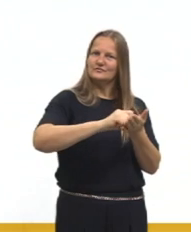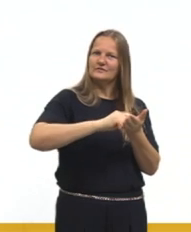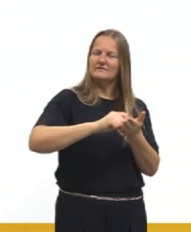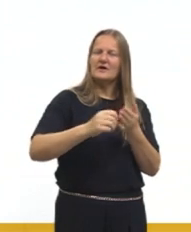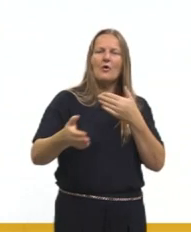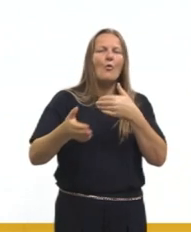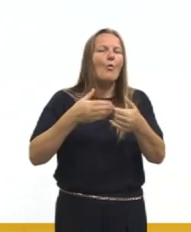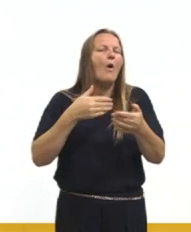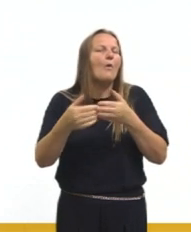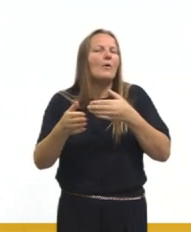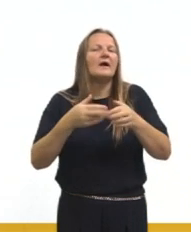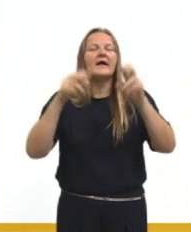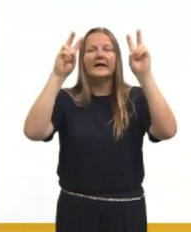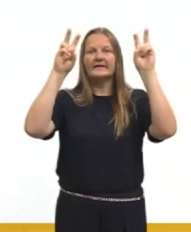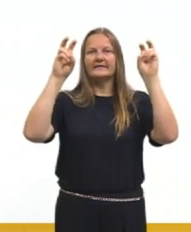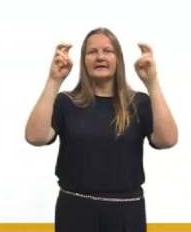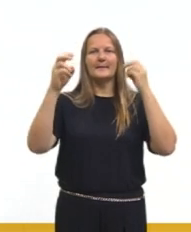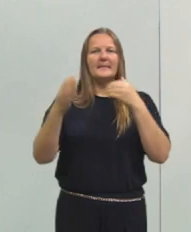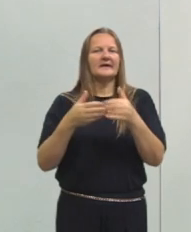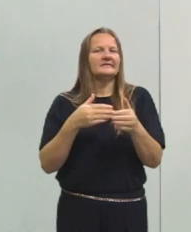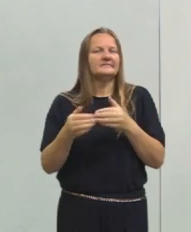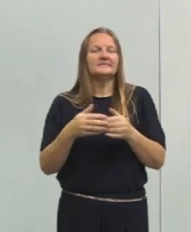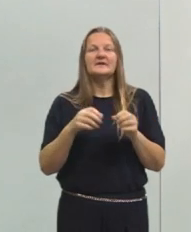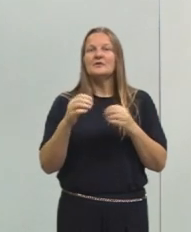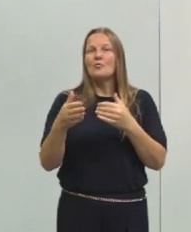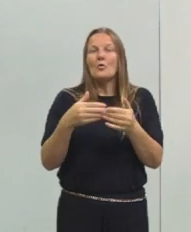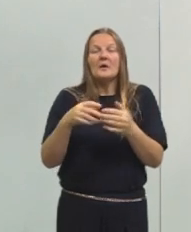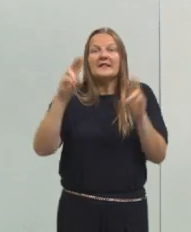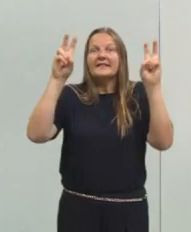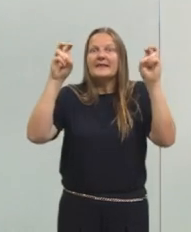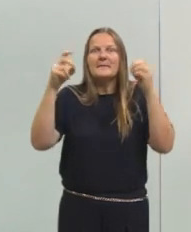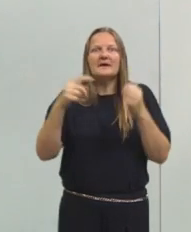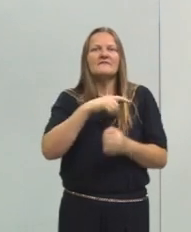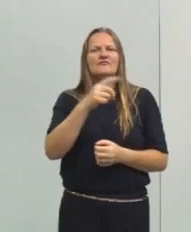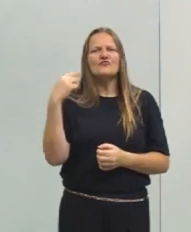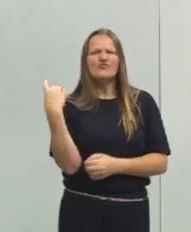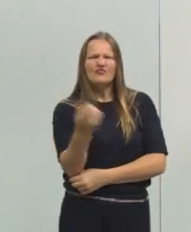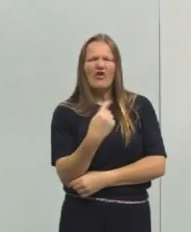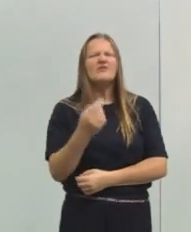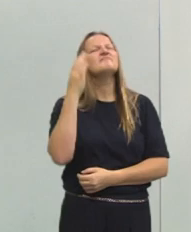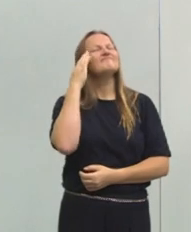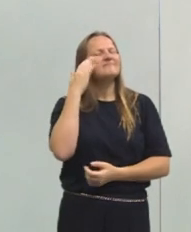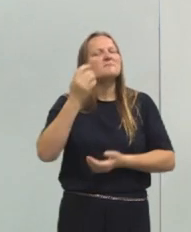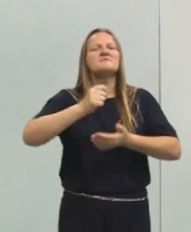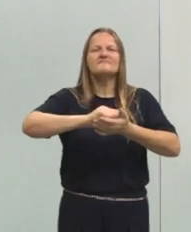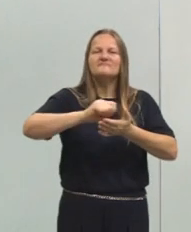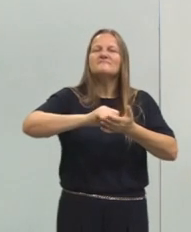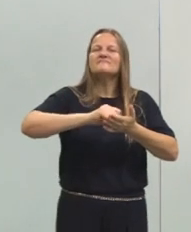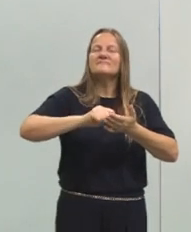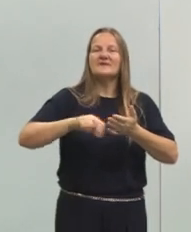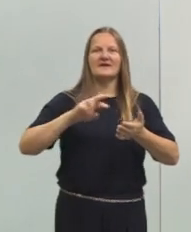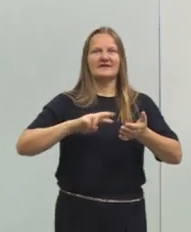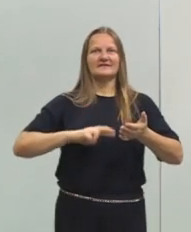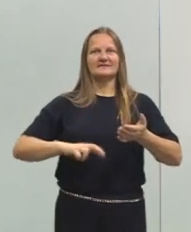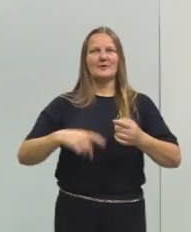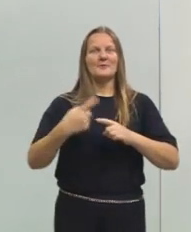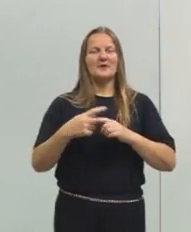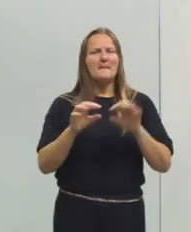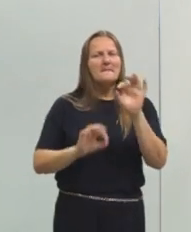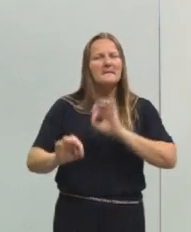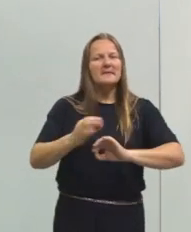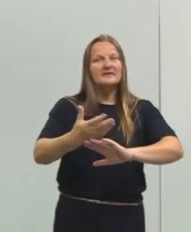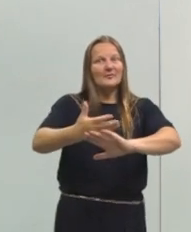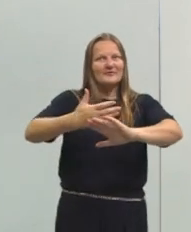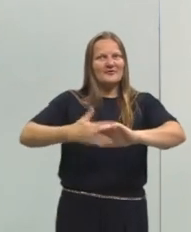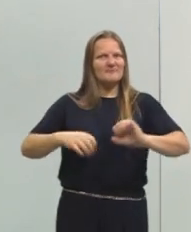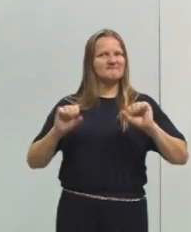temática. Independente de qual for o tema, então, nós saberemos escrever a redação, porque a nossa preparação é para